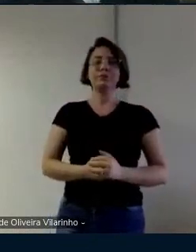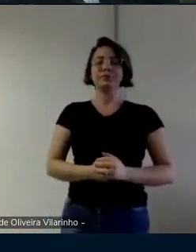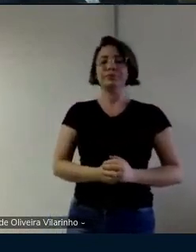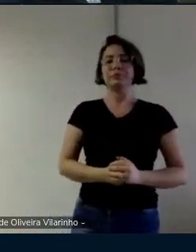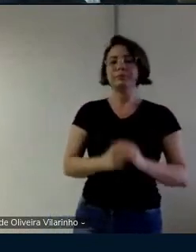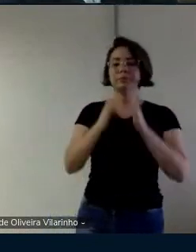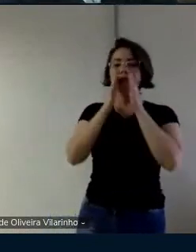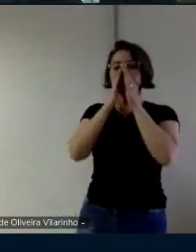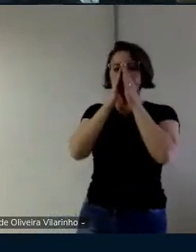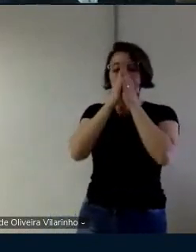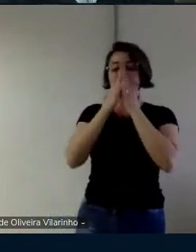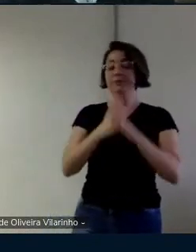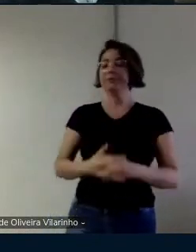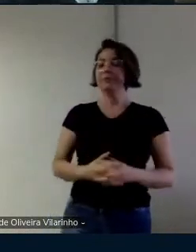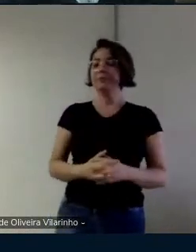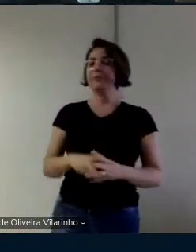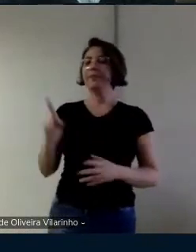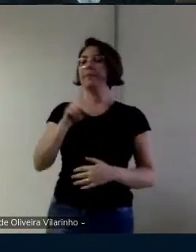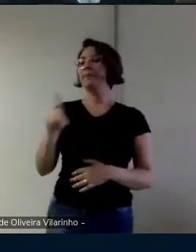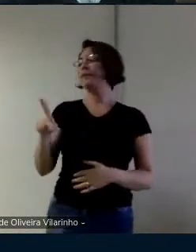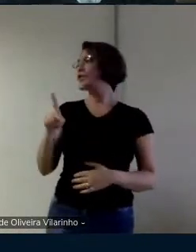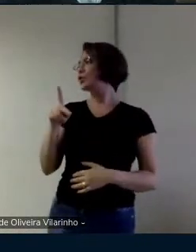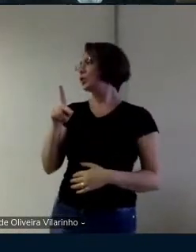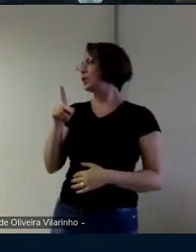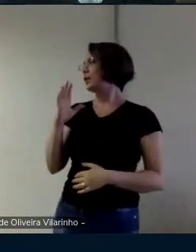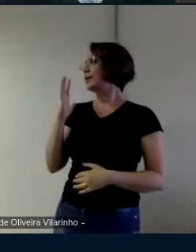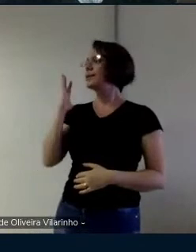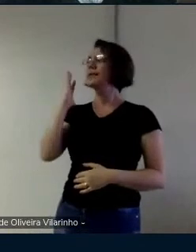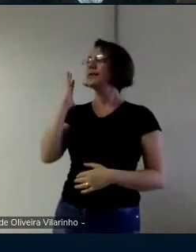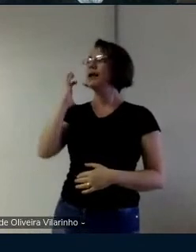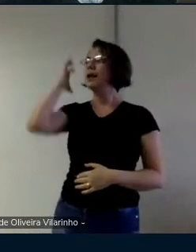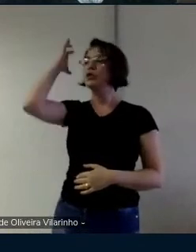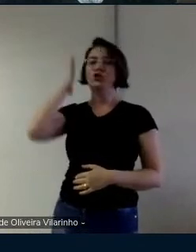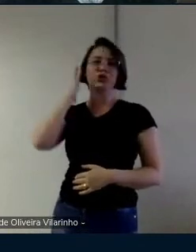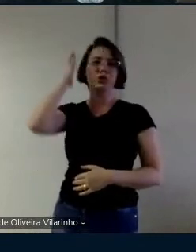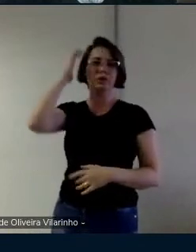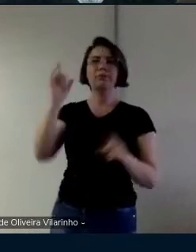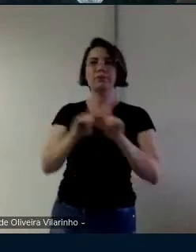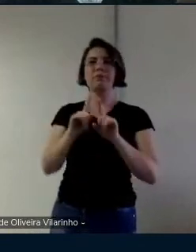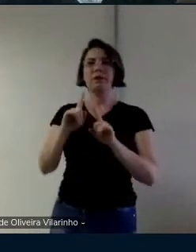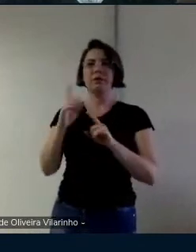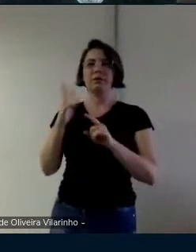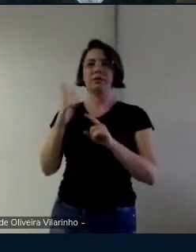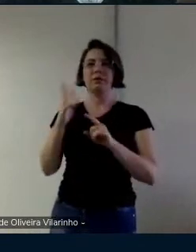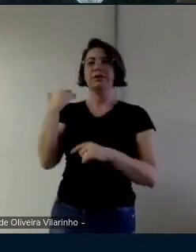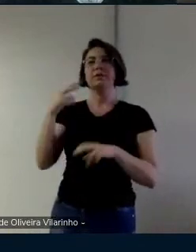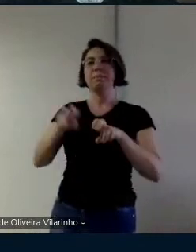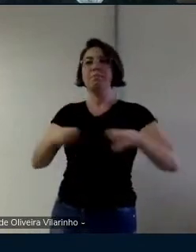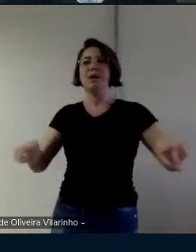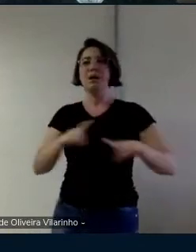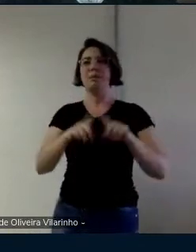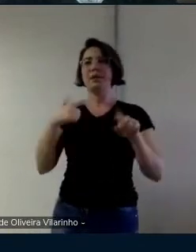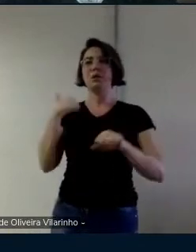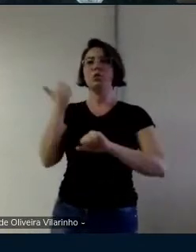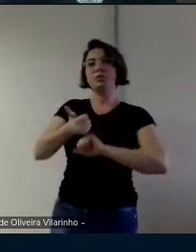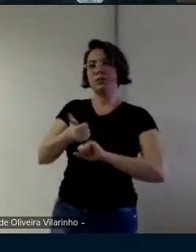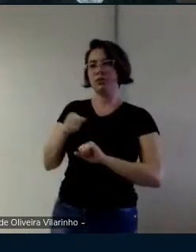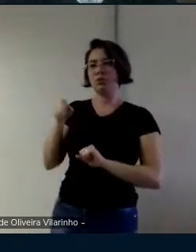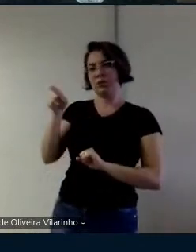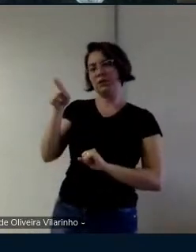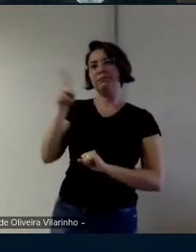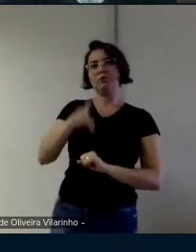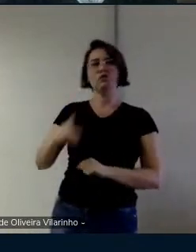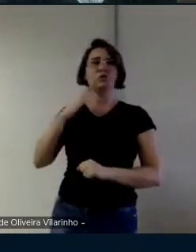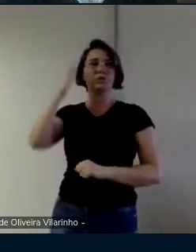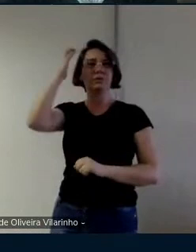acompanhando aqui a professora Cristiane era da banca também né ela não pôde comparecer e aí eu faço como substituição a suplência